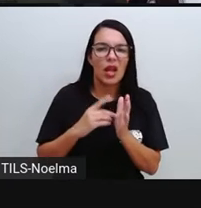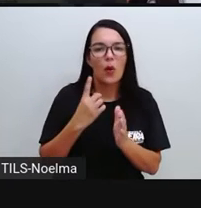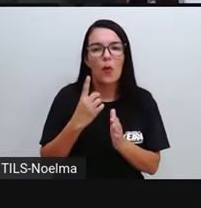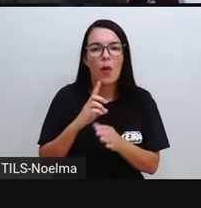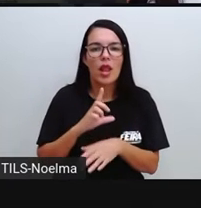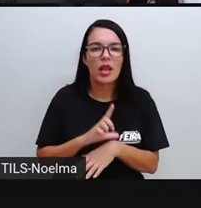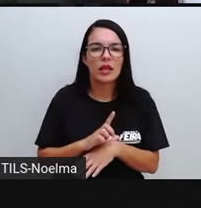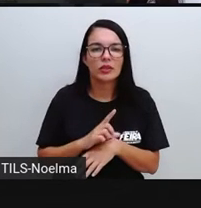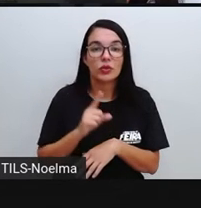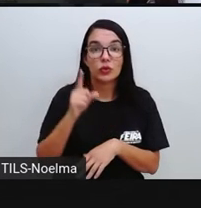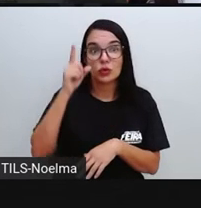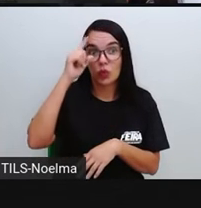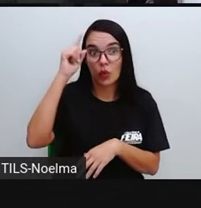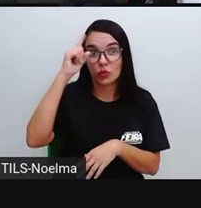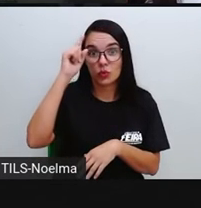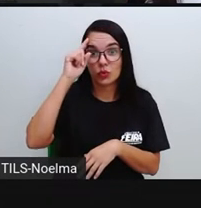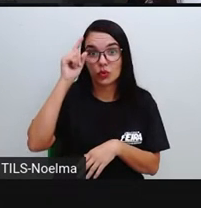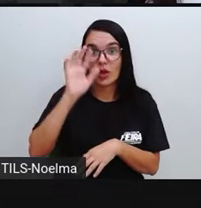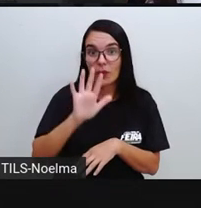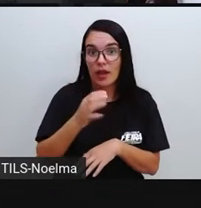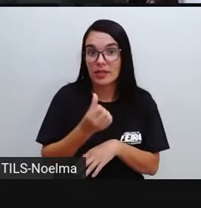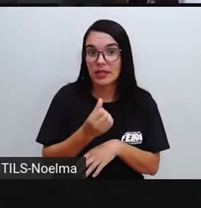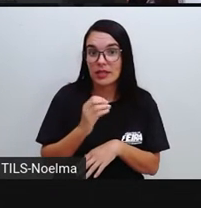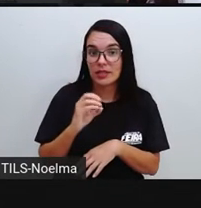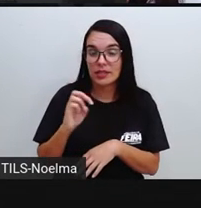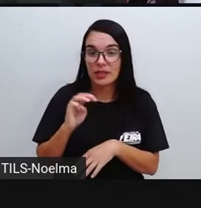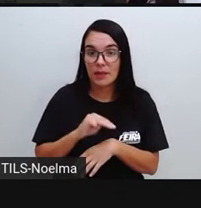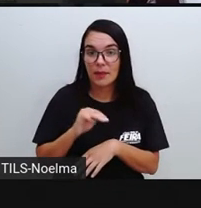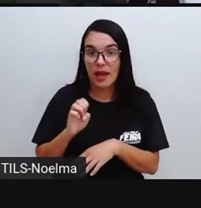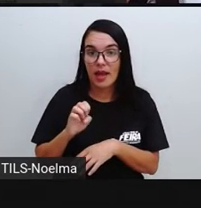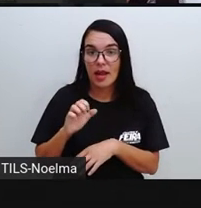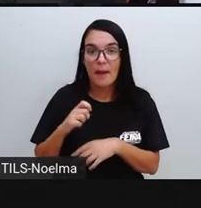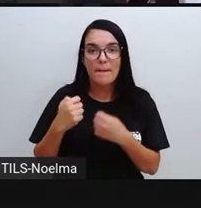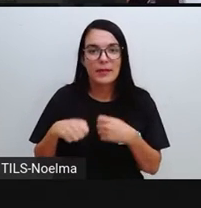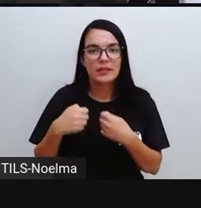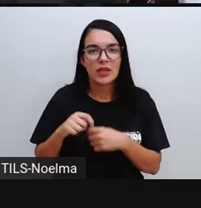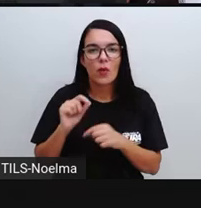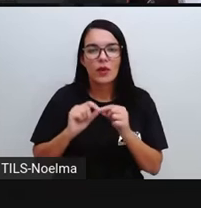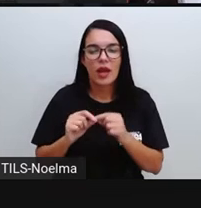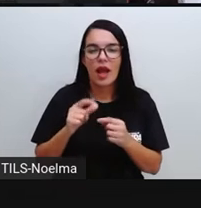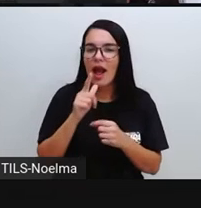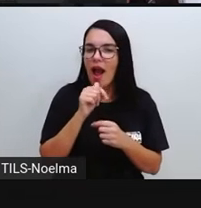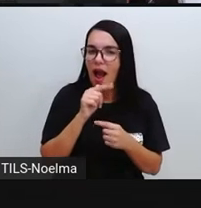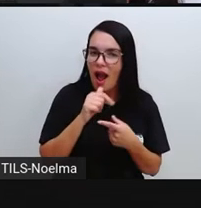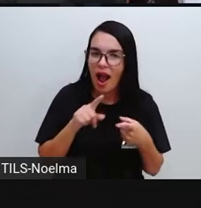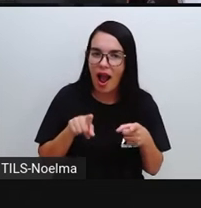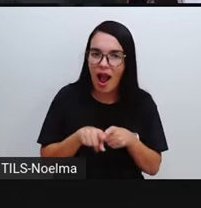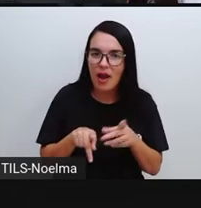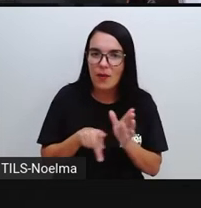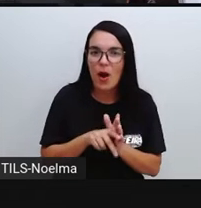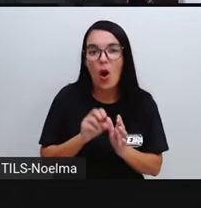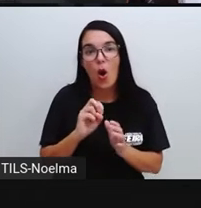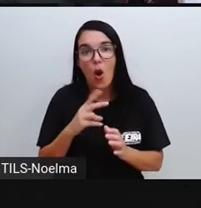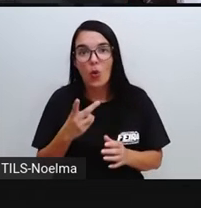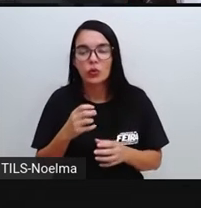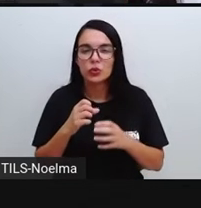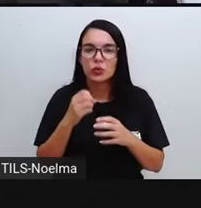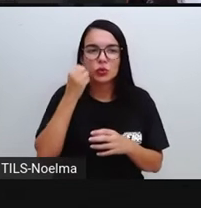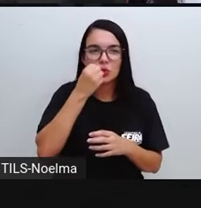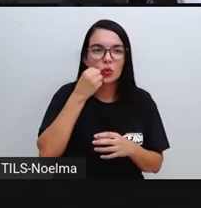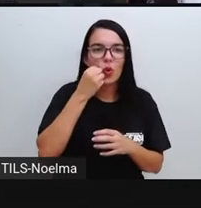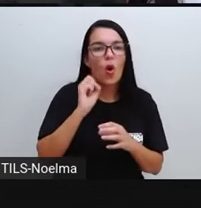Por dia Sendo que 600 ml Deve ser Na forma de líquidos Com a própria água Com